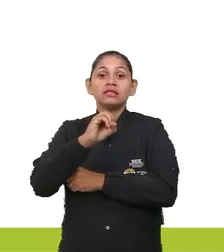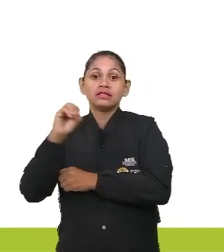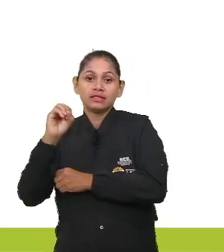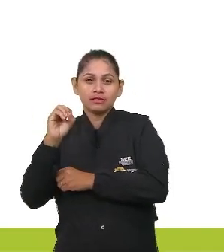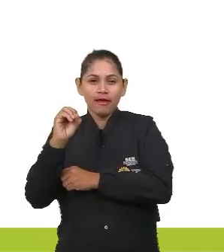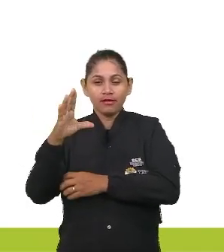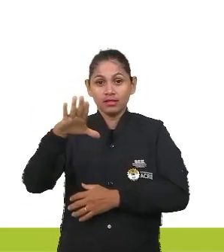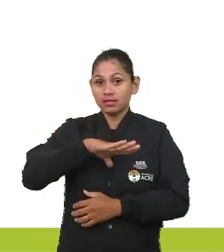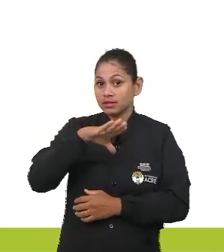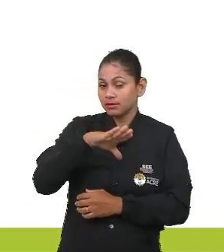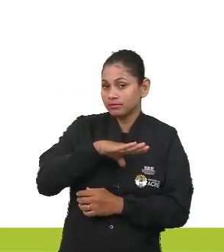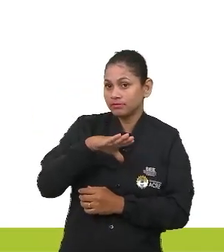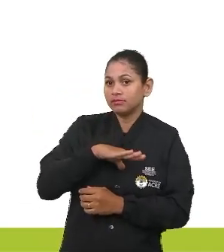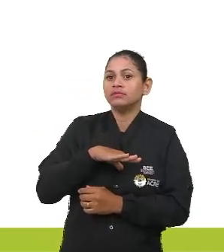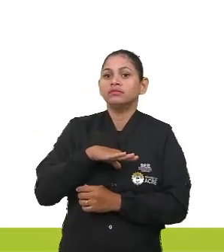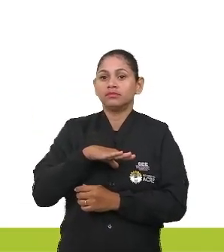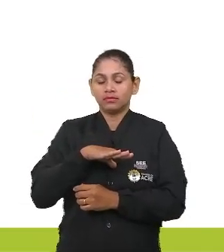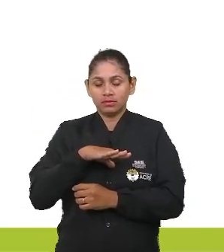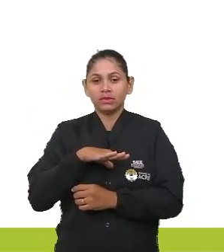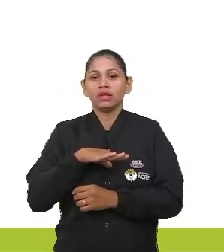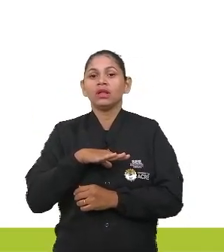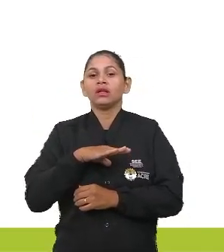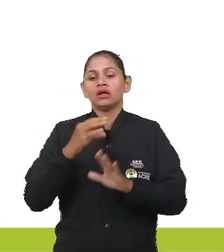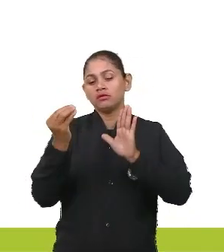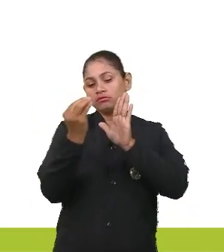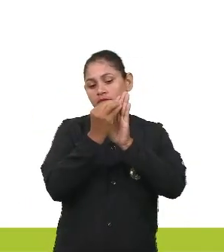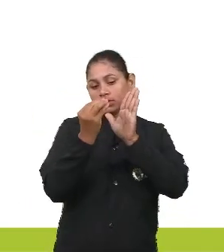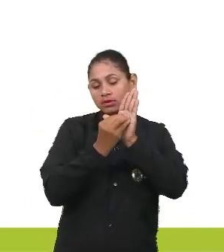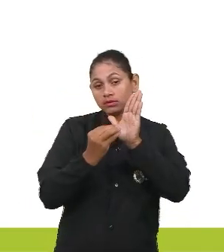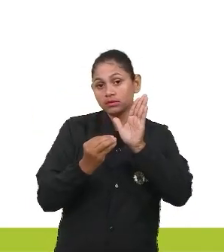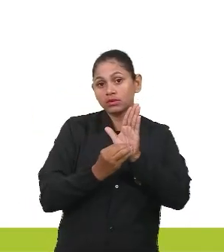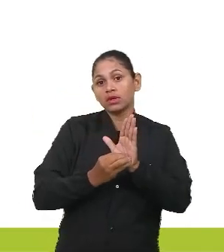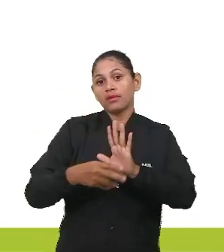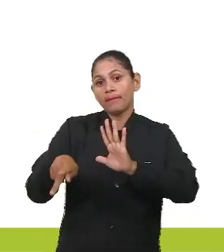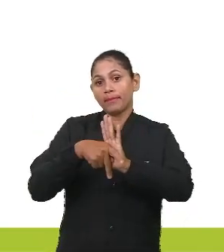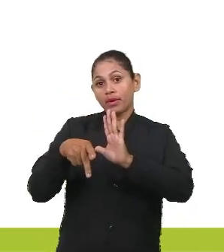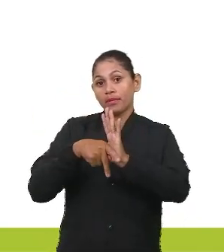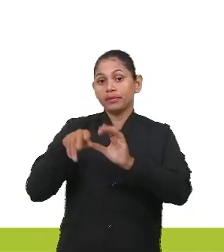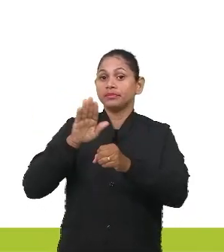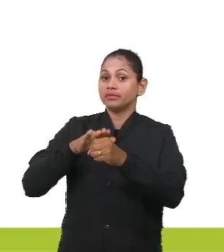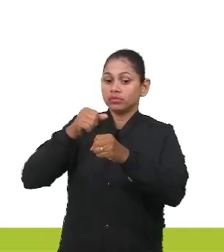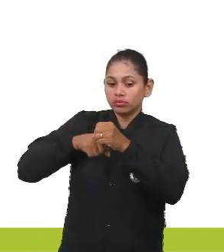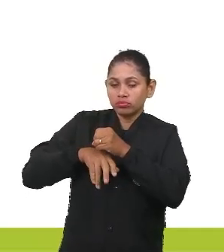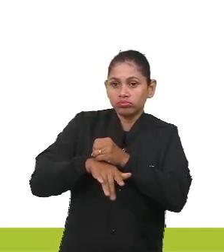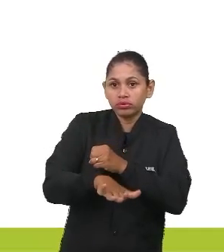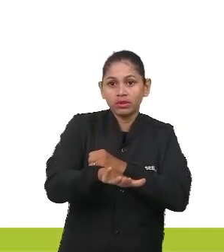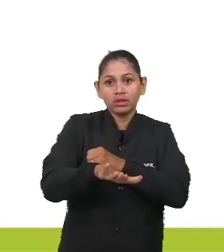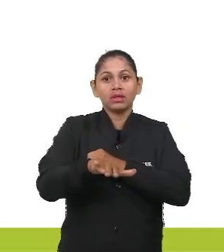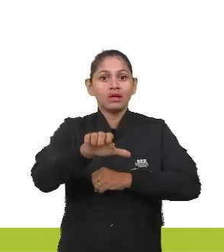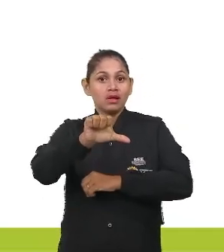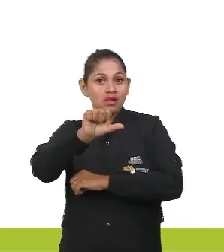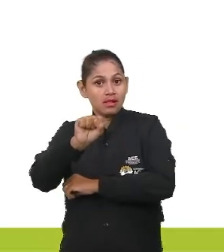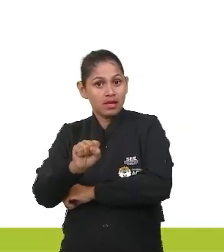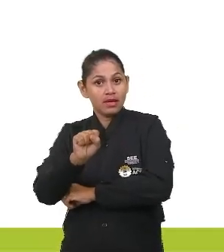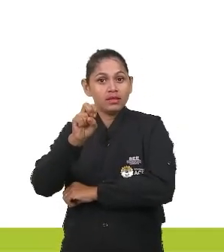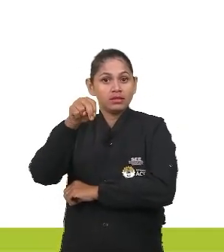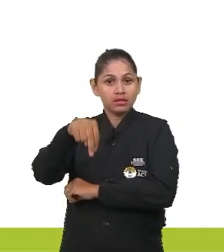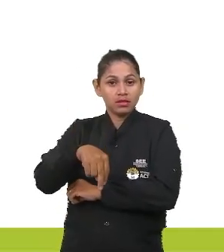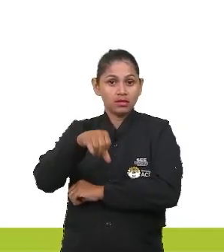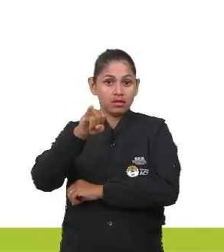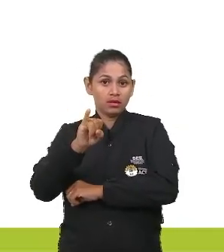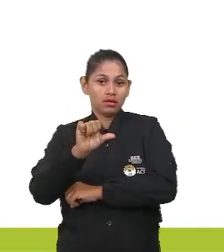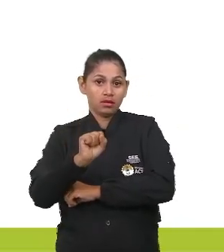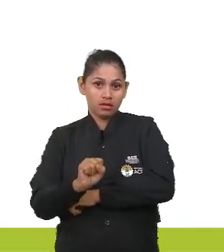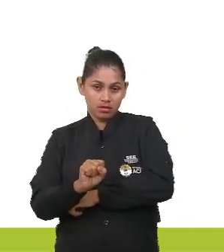Sistema Nacional de Informações sobre Saneamento SNS do ano base de 2012.